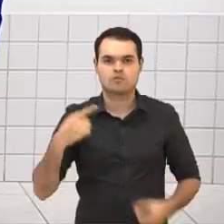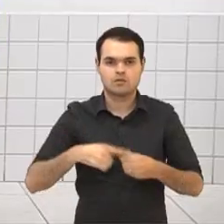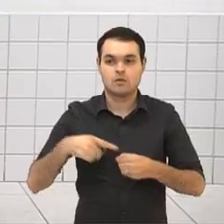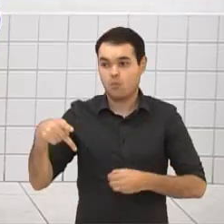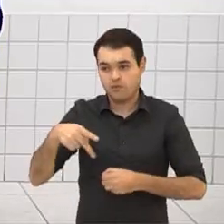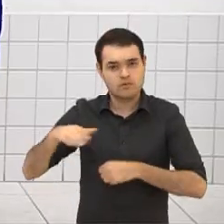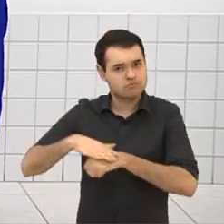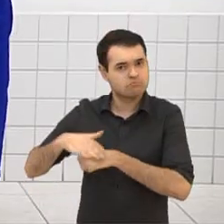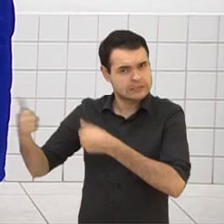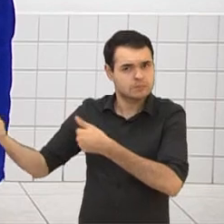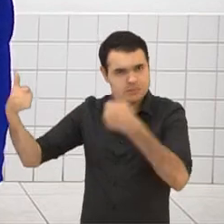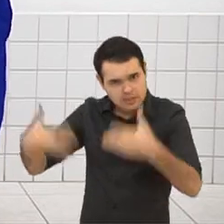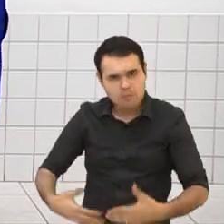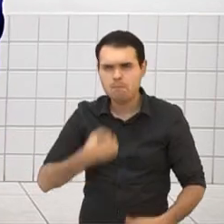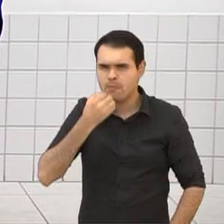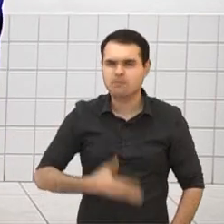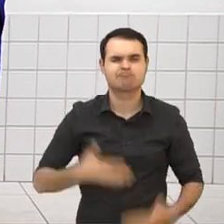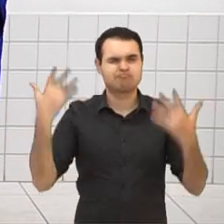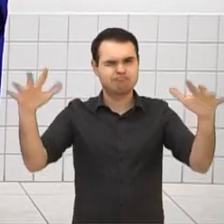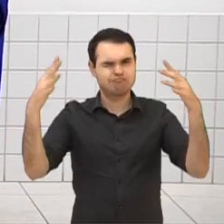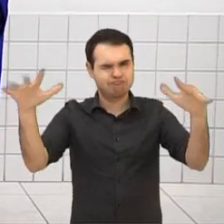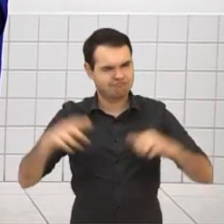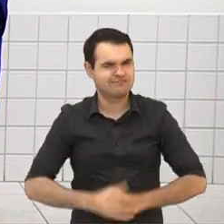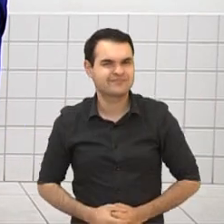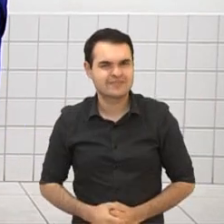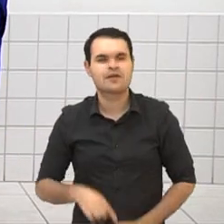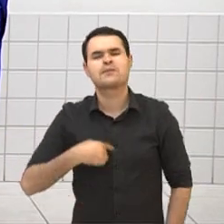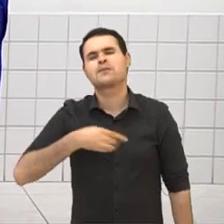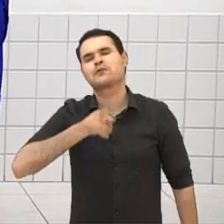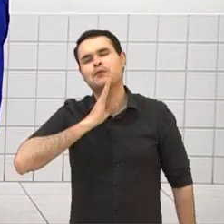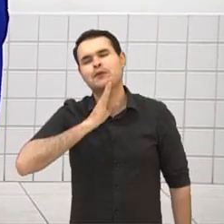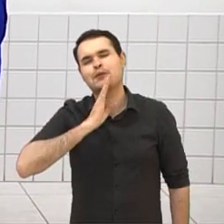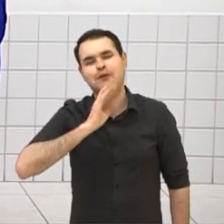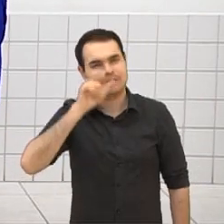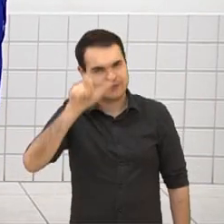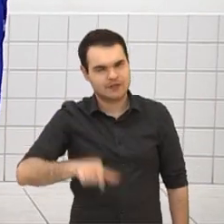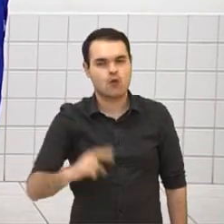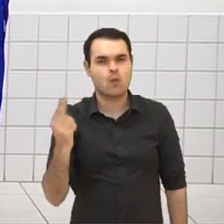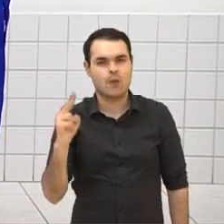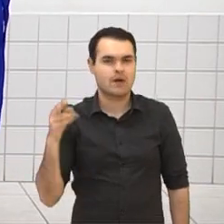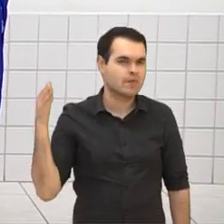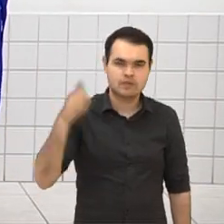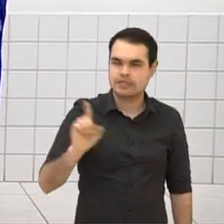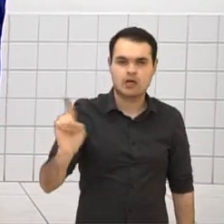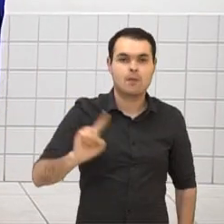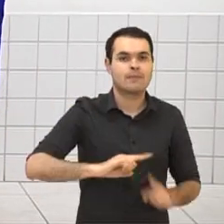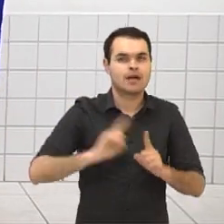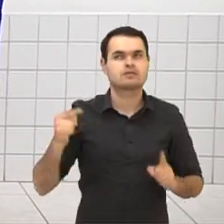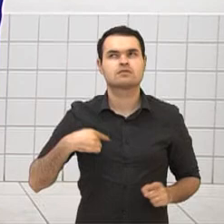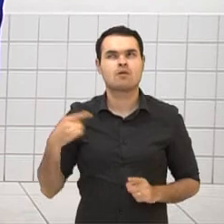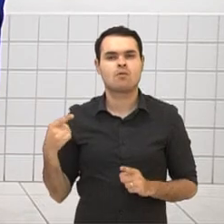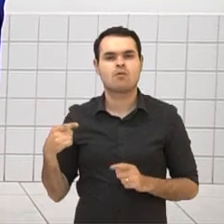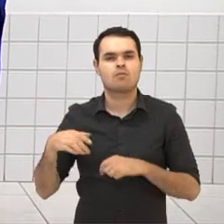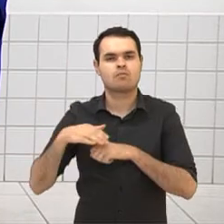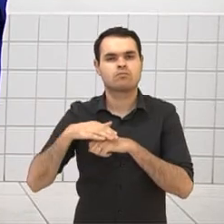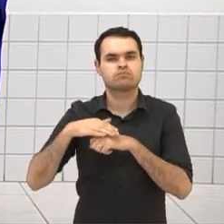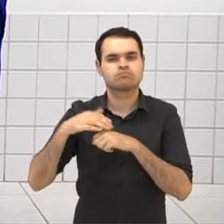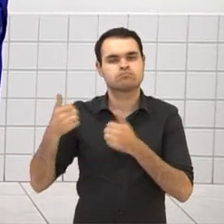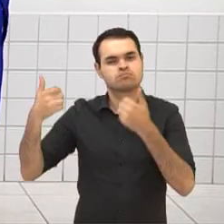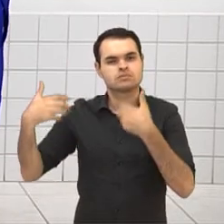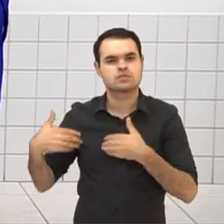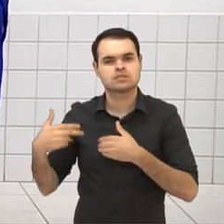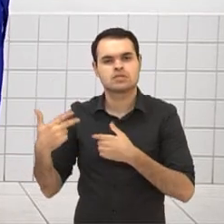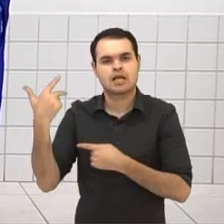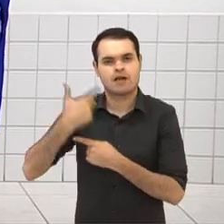muito bem. Ah! That's so good! Gente, ó, eu conheço essa escola, não que eu já tenha ido Umarama, porque eu acho que eu falei na gravação ao